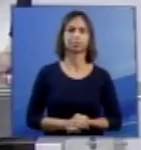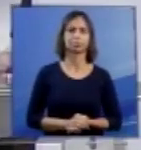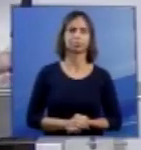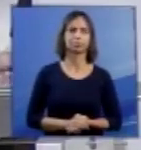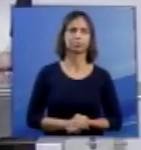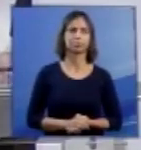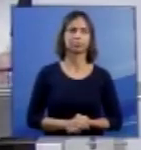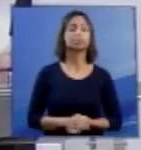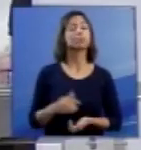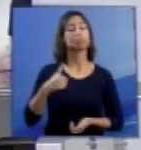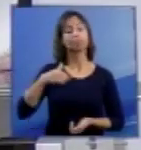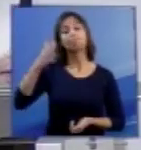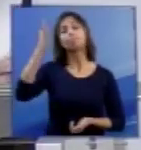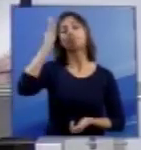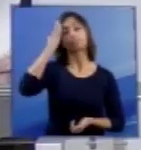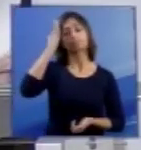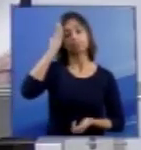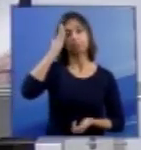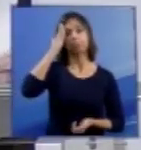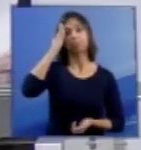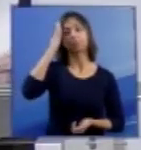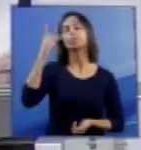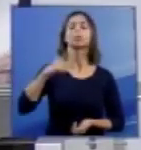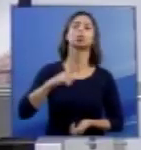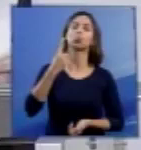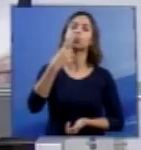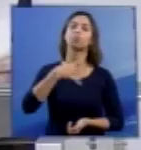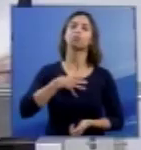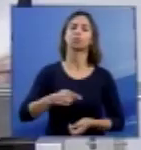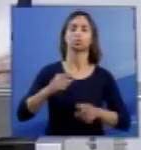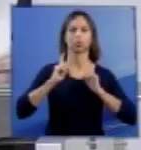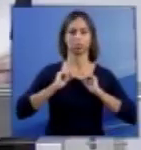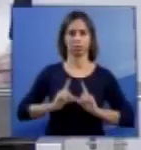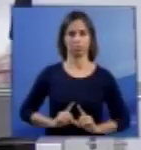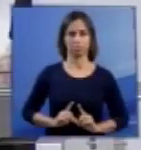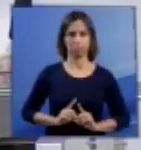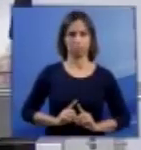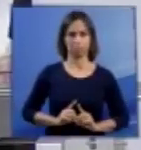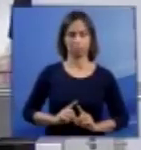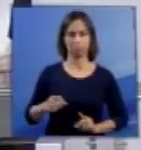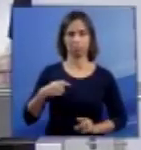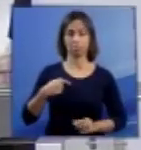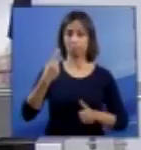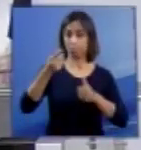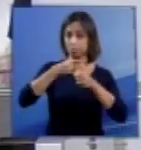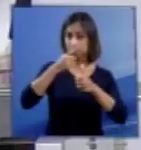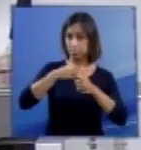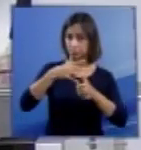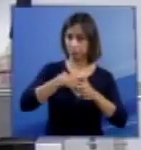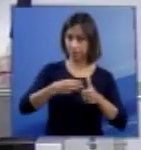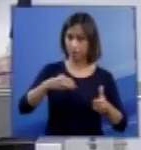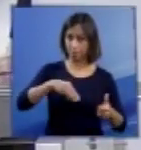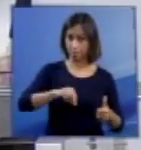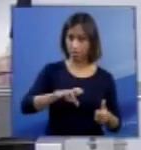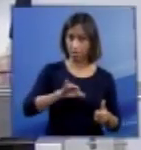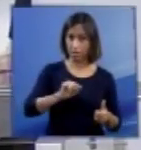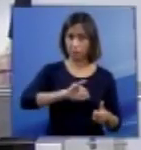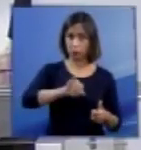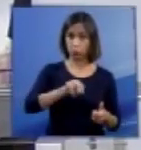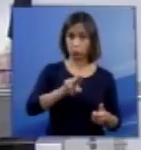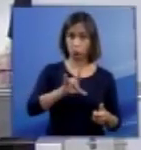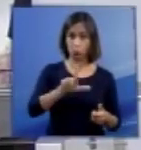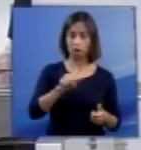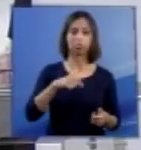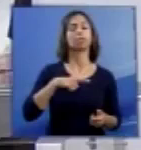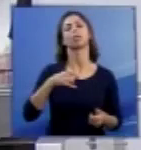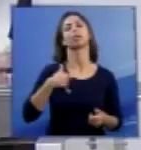Eu sei o que é ter um filho deficiente. Minha primeira filha, Maria Júlia, tem dois anos